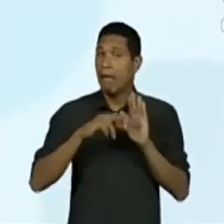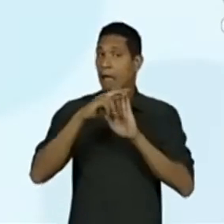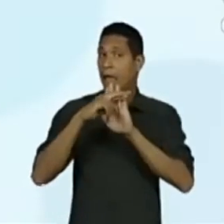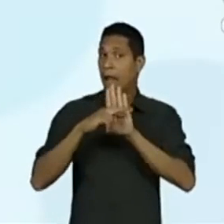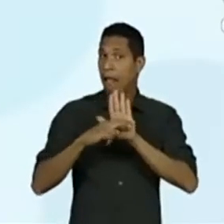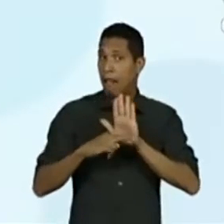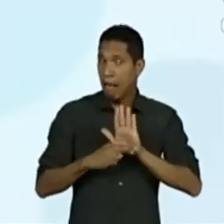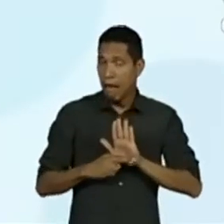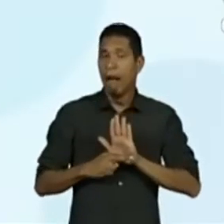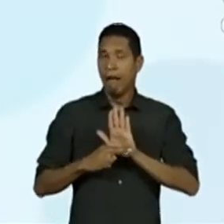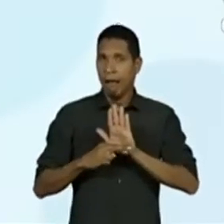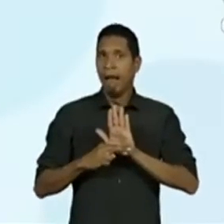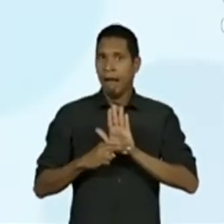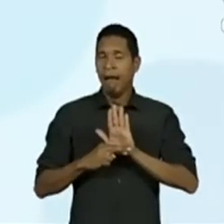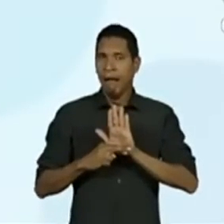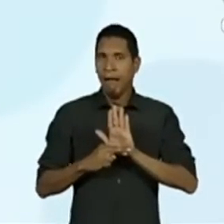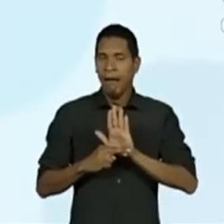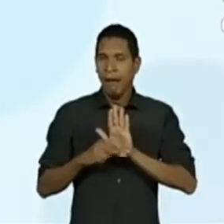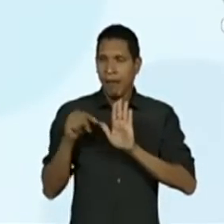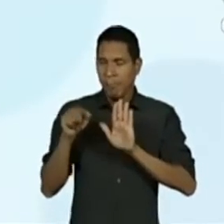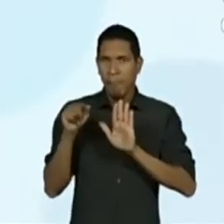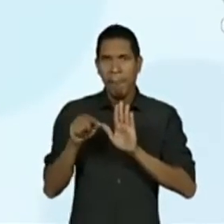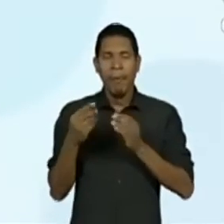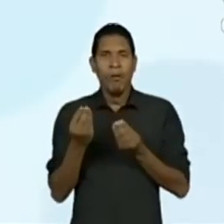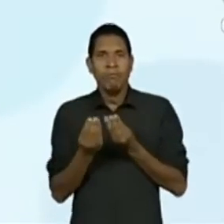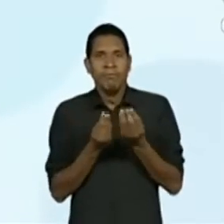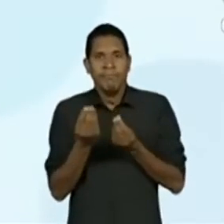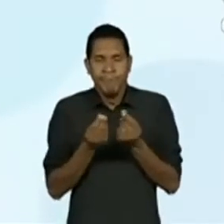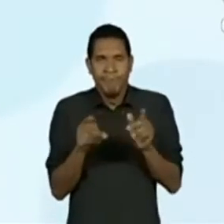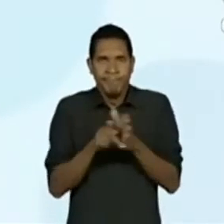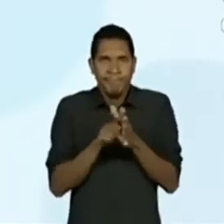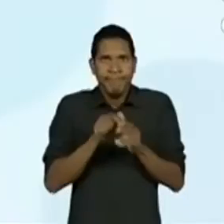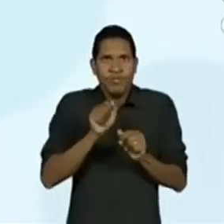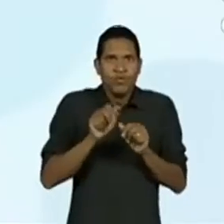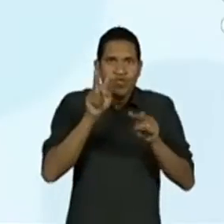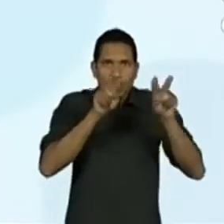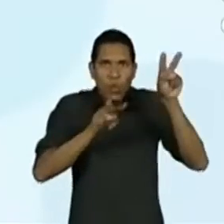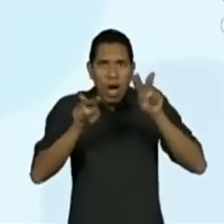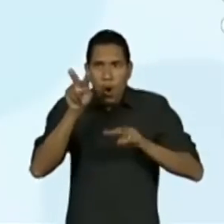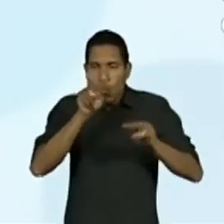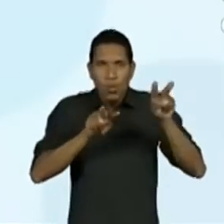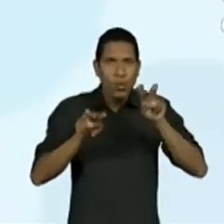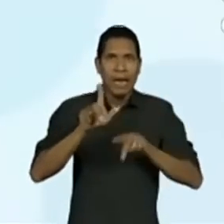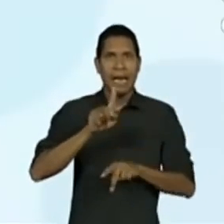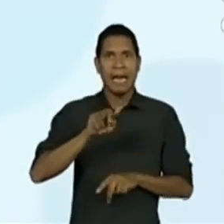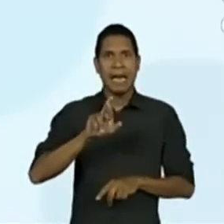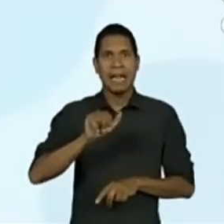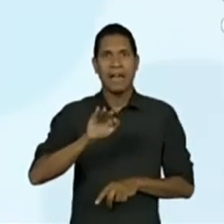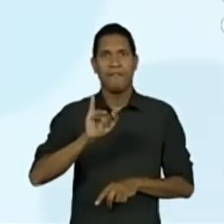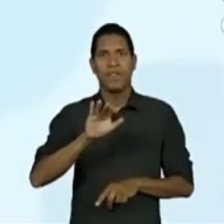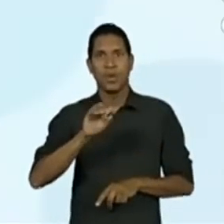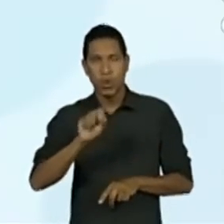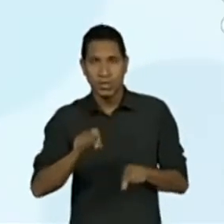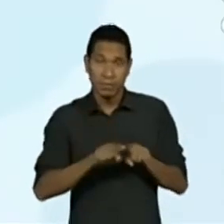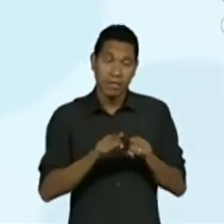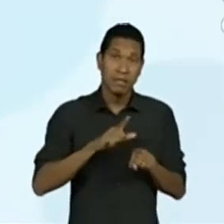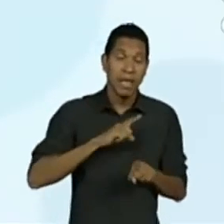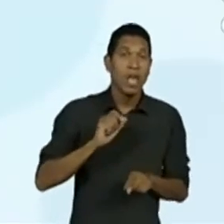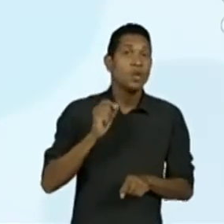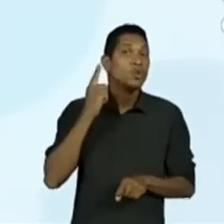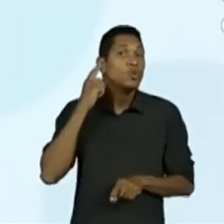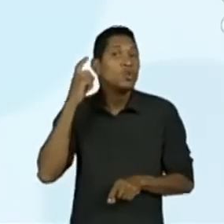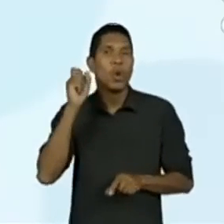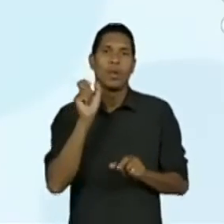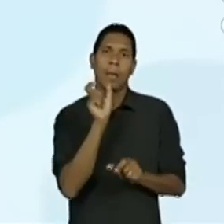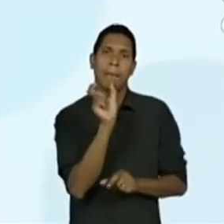relacionados aos aspectos gráficos e fonéticos das palavras,